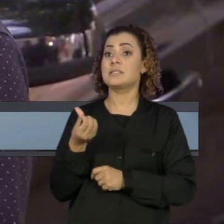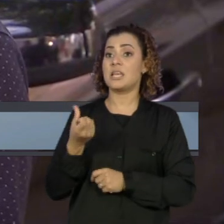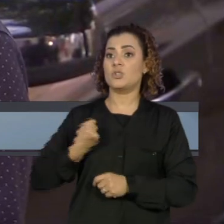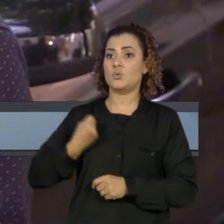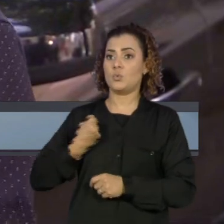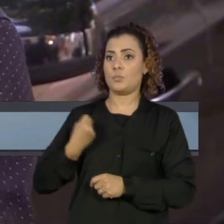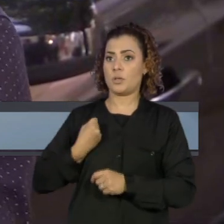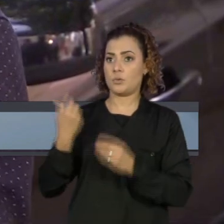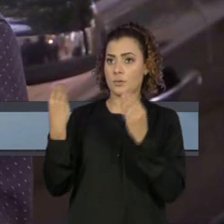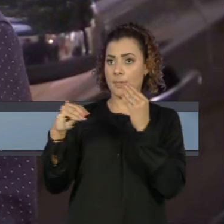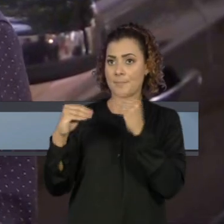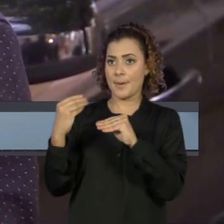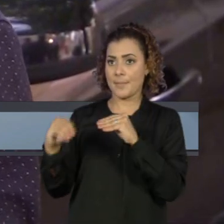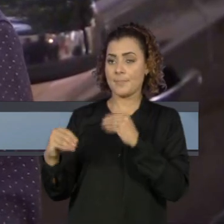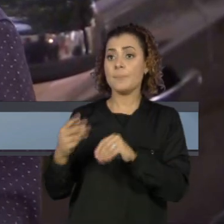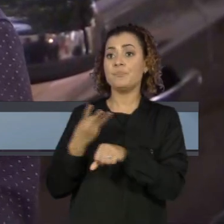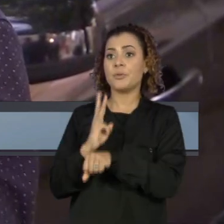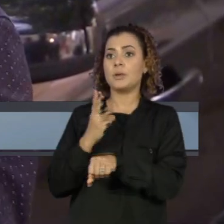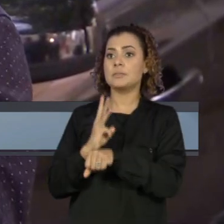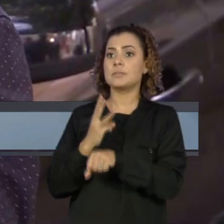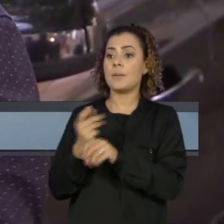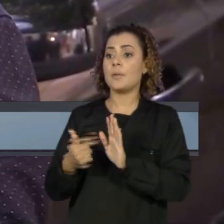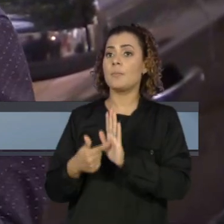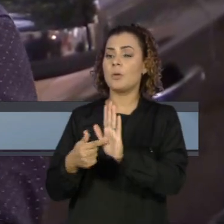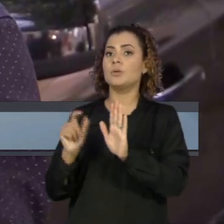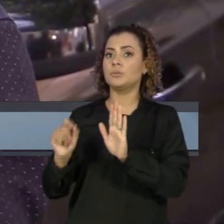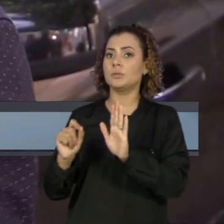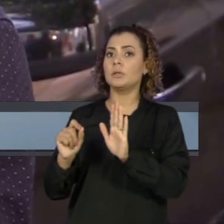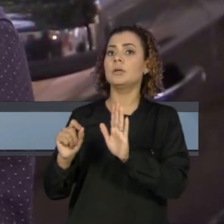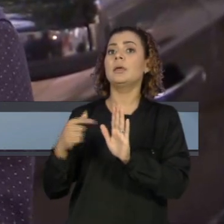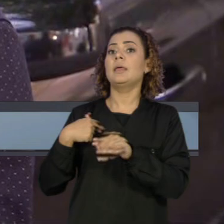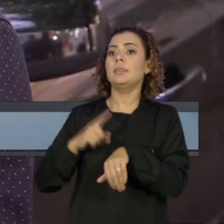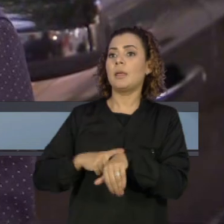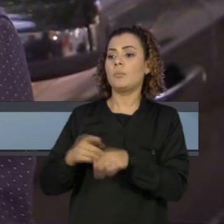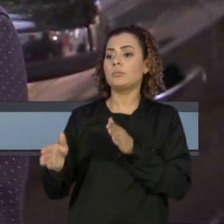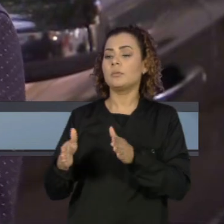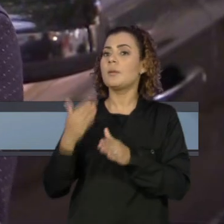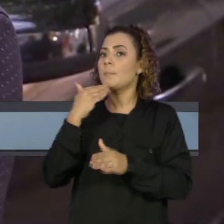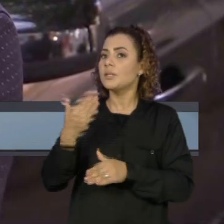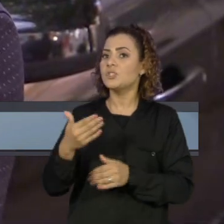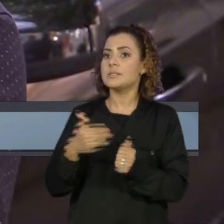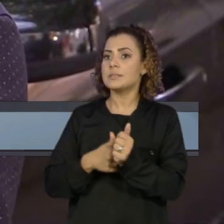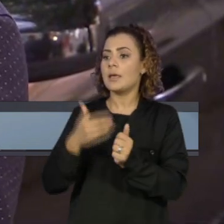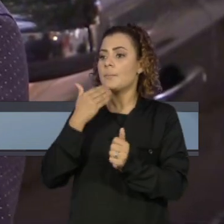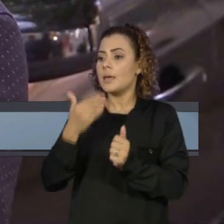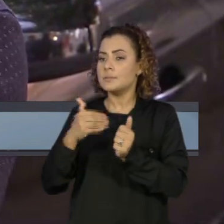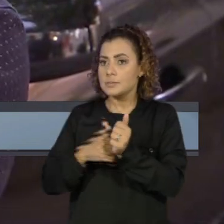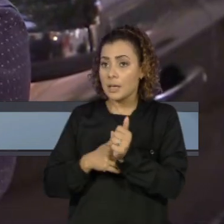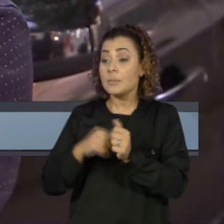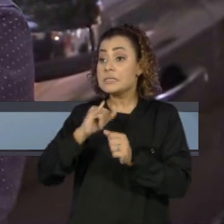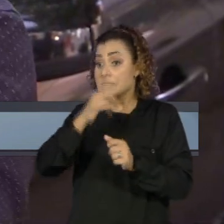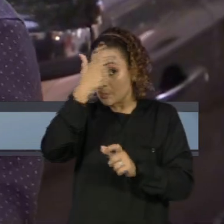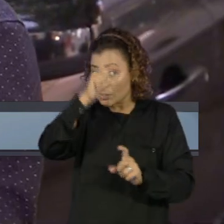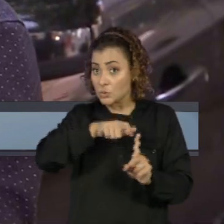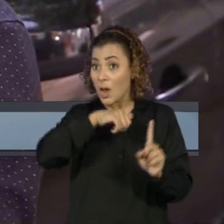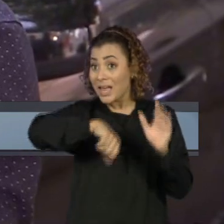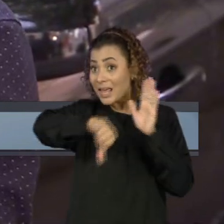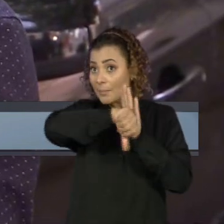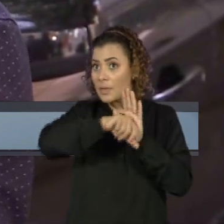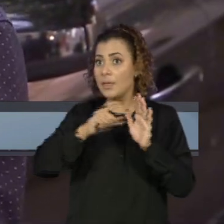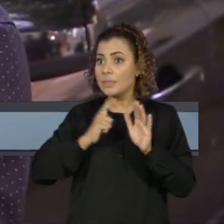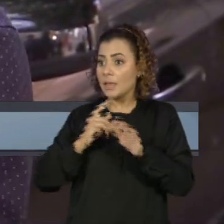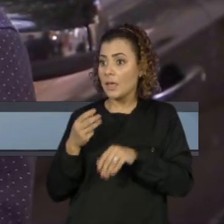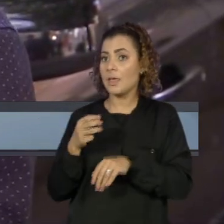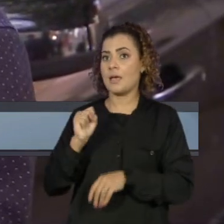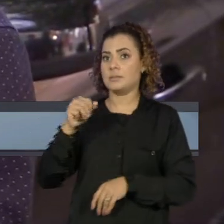dígitos numéricos e o WhatsApp irá solicitar apenas de tempos em tempos essa senha. Mesmo que o criminoso obtenha o seu SMS